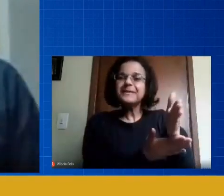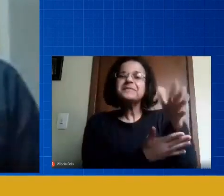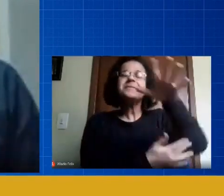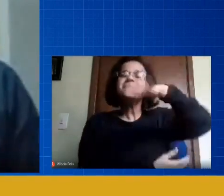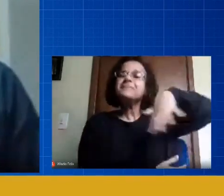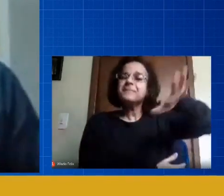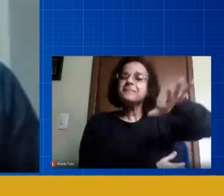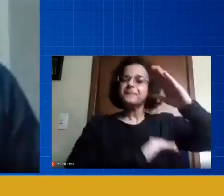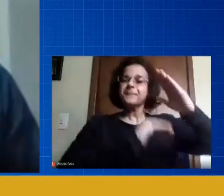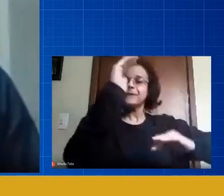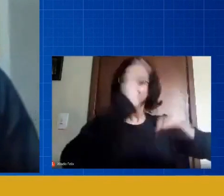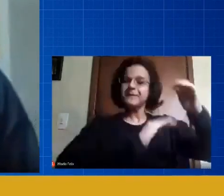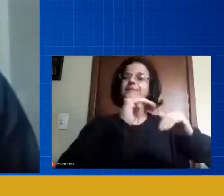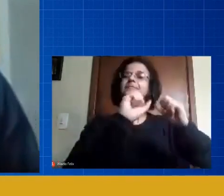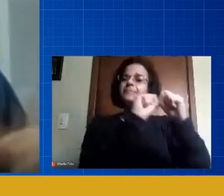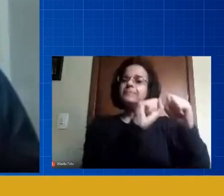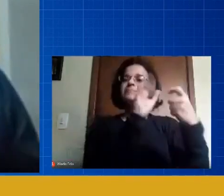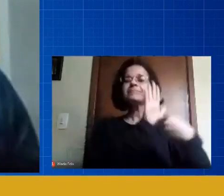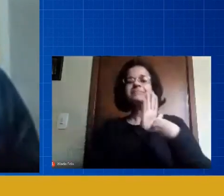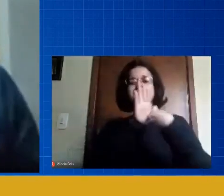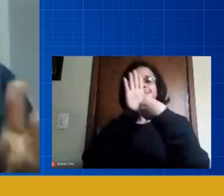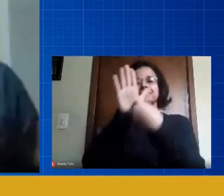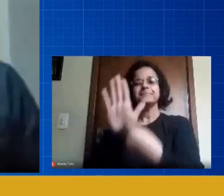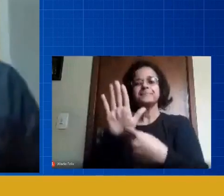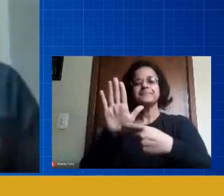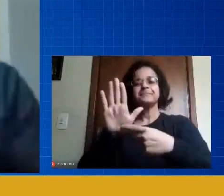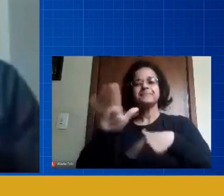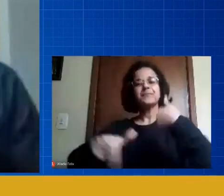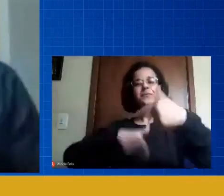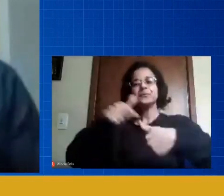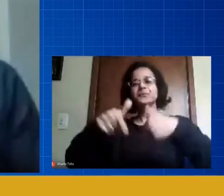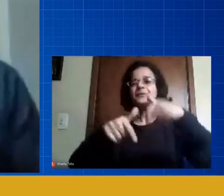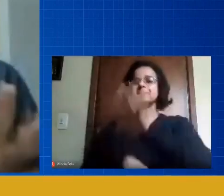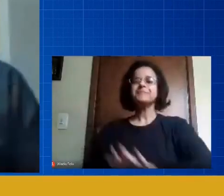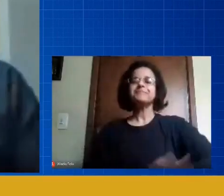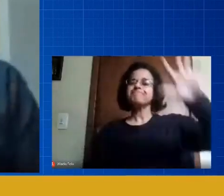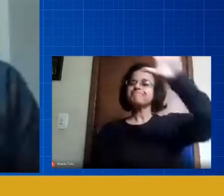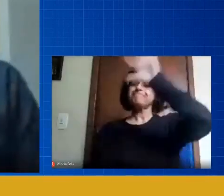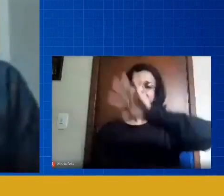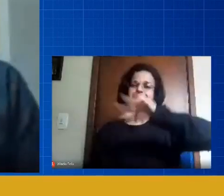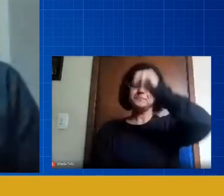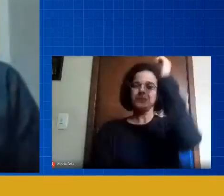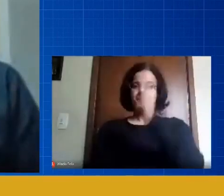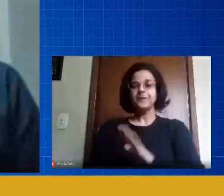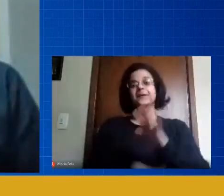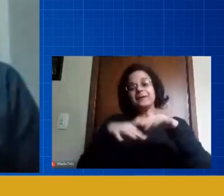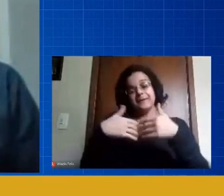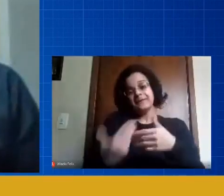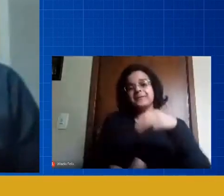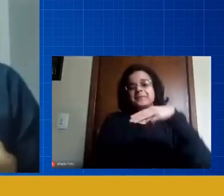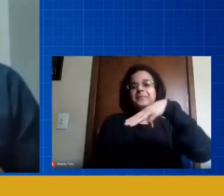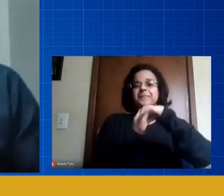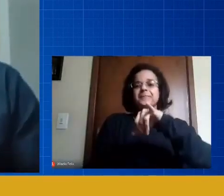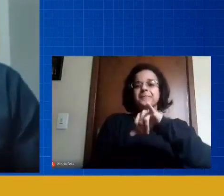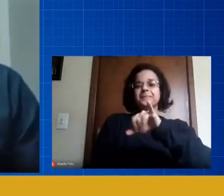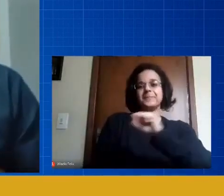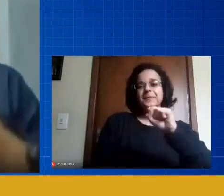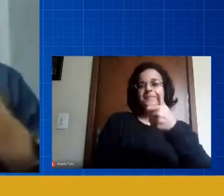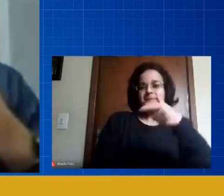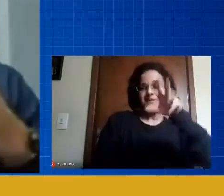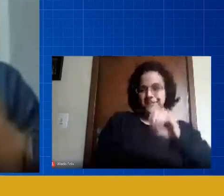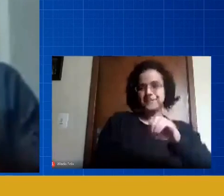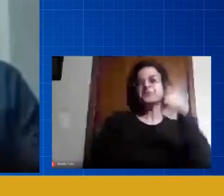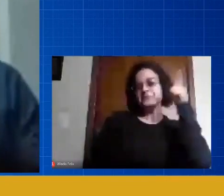profissionais também pudessem mostrar o seu trabalho para o mundo inteiro, o Brasil inteiro, e eu acho que a missão está sendo cumprida, então hoje